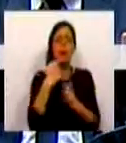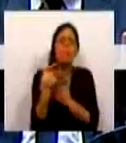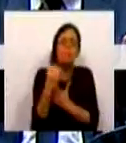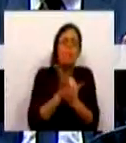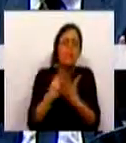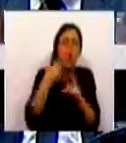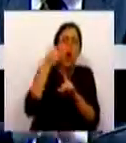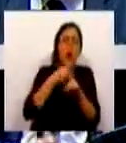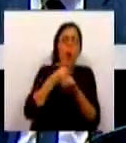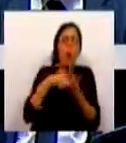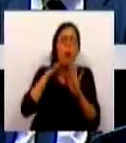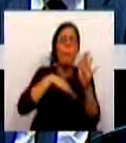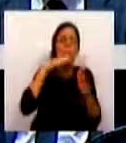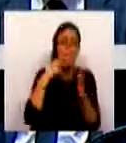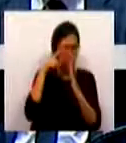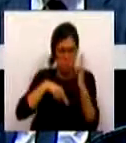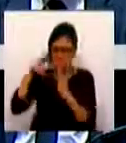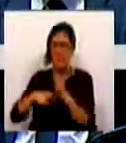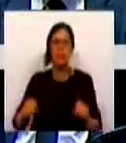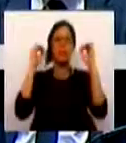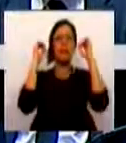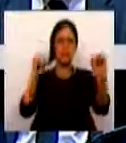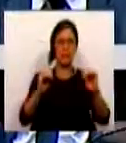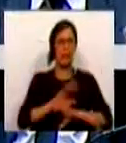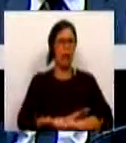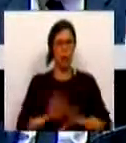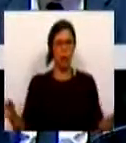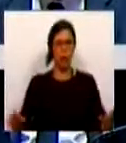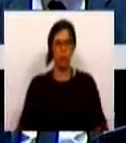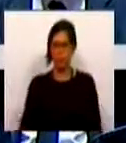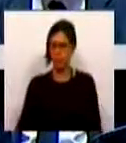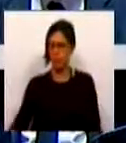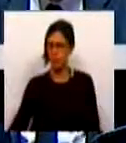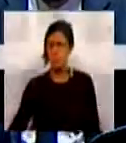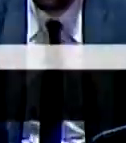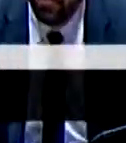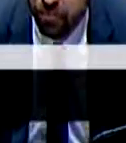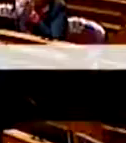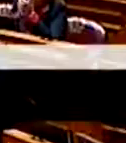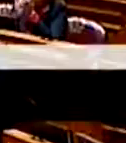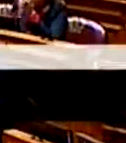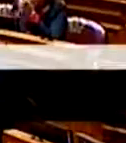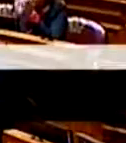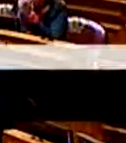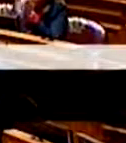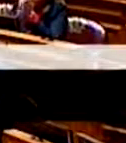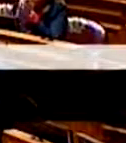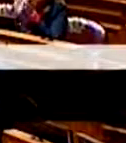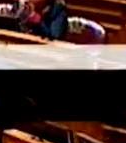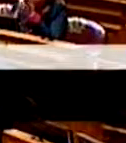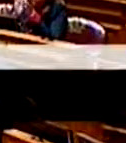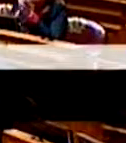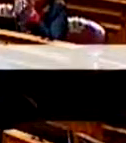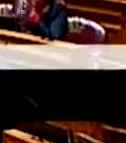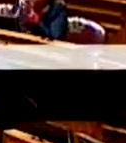ao combate à precariedade na administração pública. A palavra precário e trabalhador de Estado